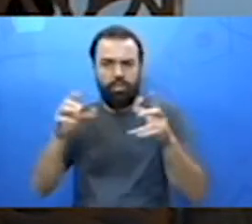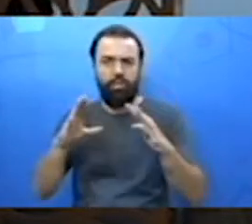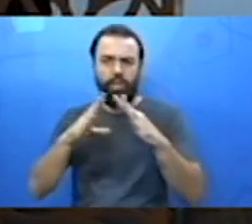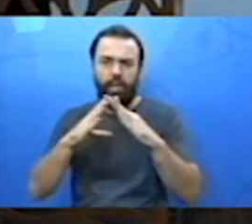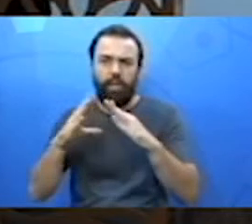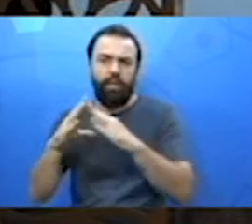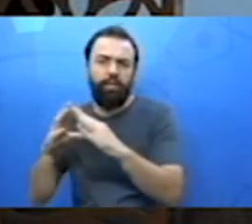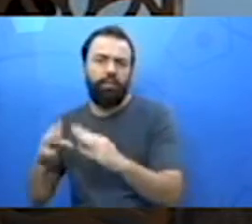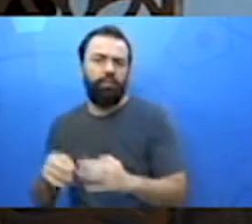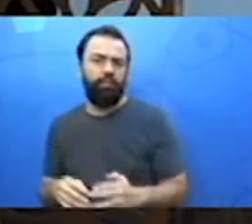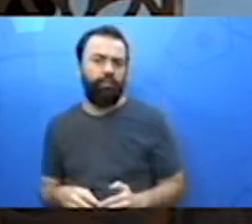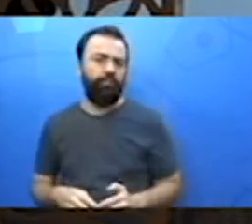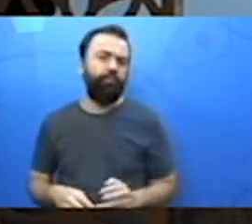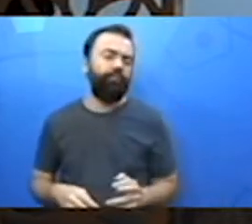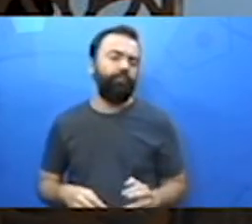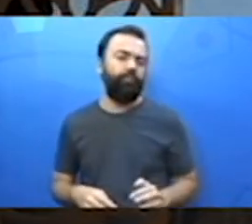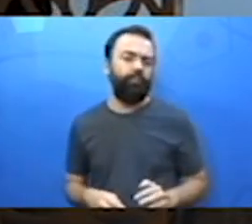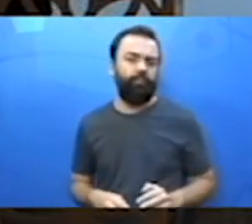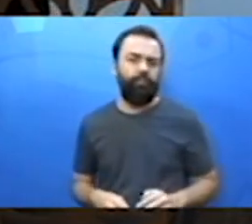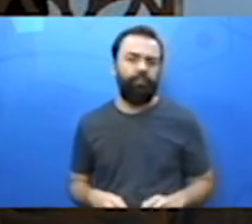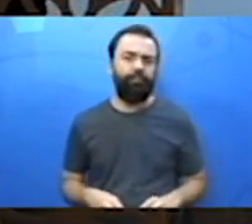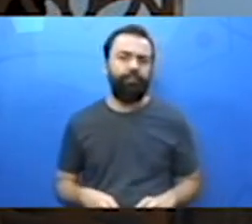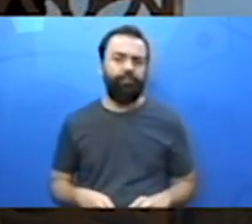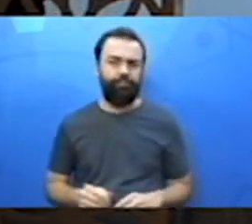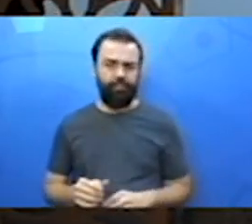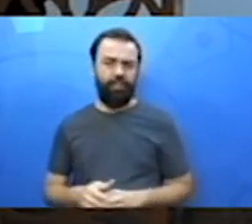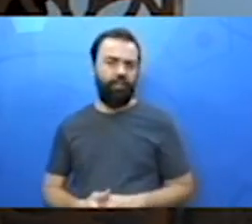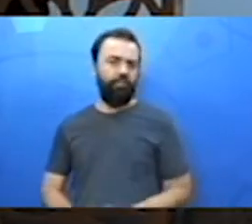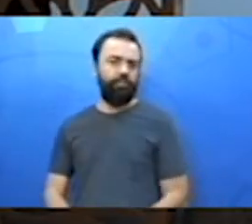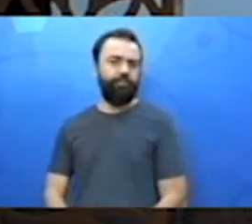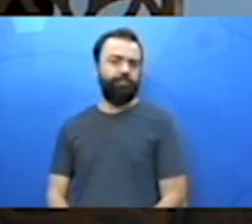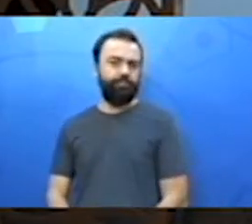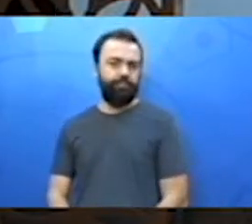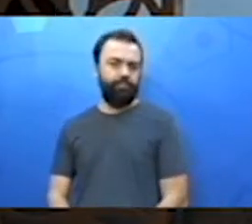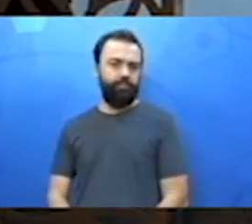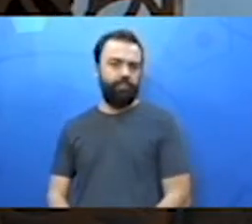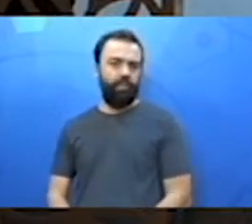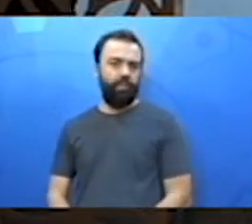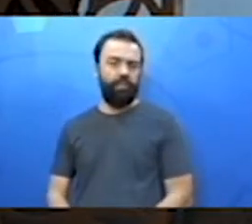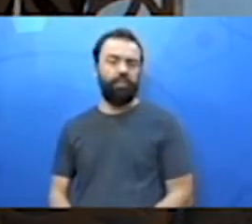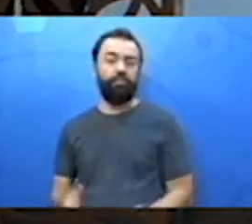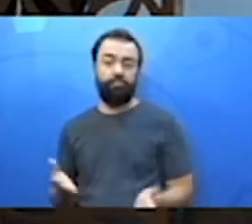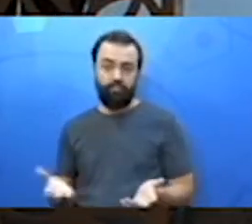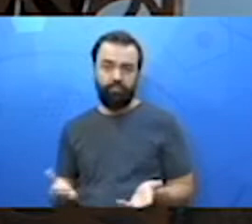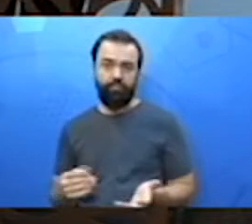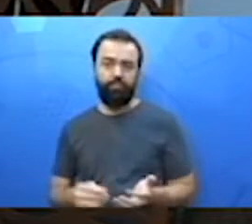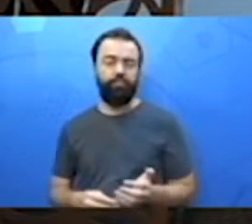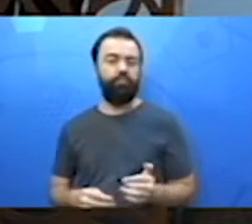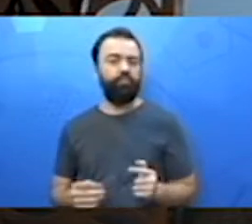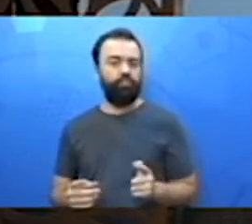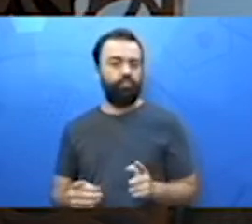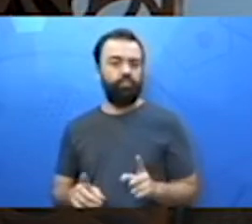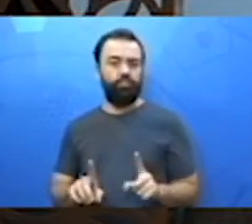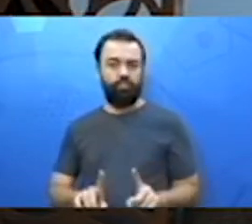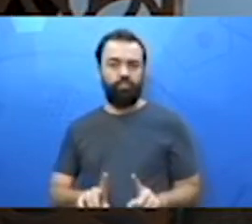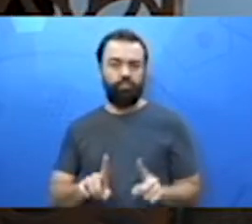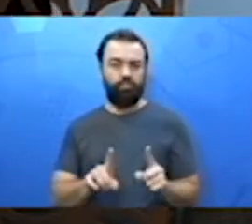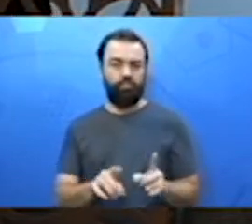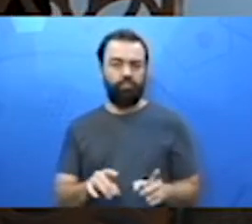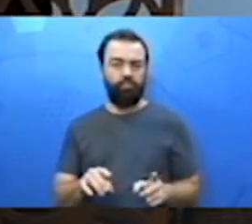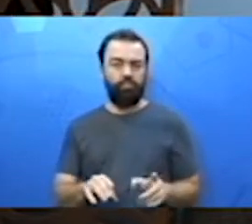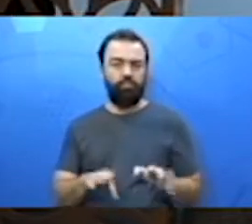gente pode estar contando ou medindo, certo? Aqui, a grandeza diretamente